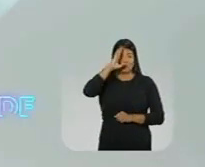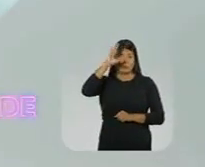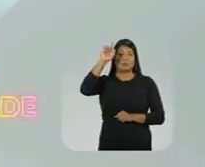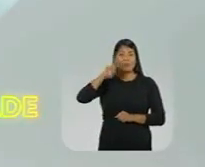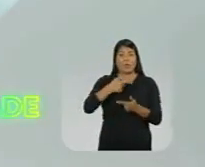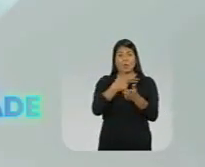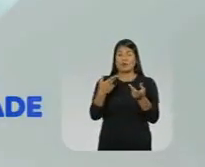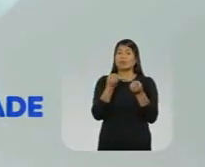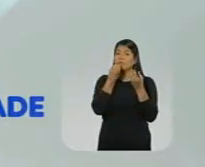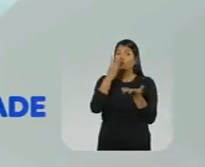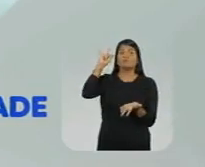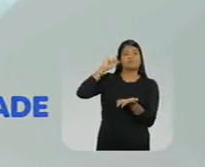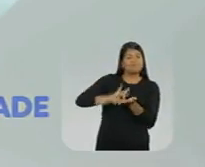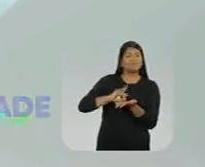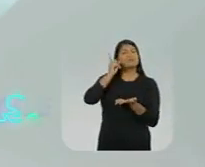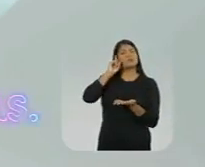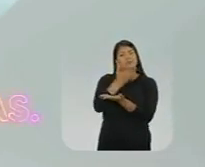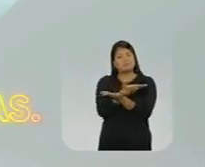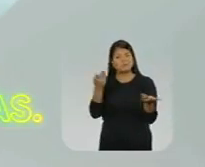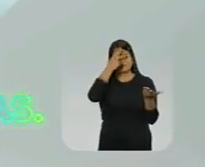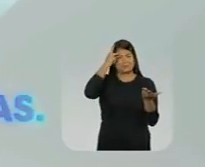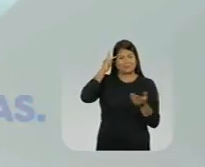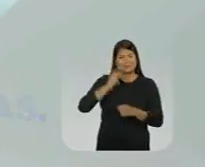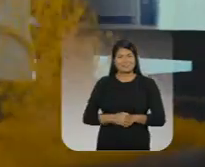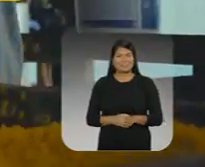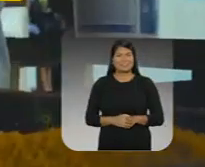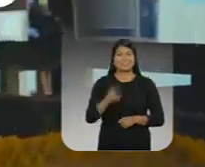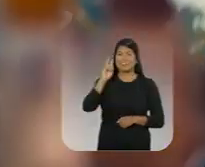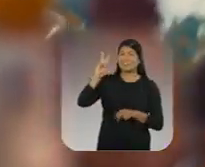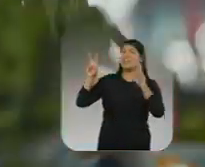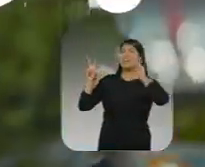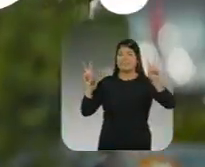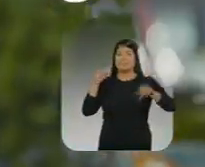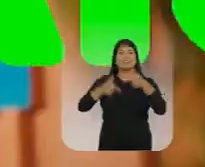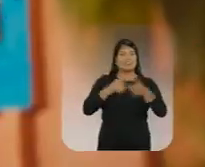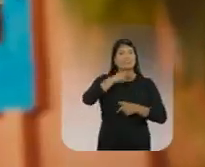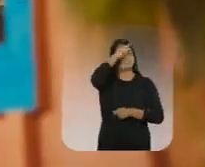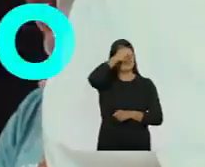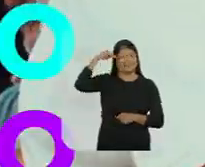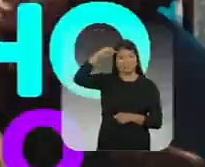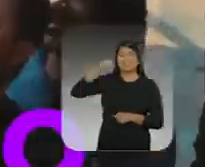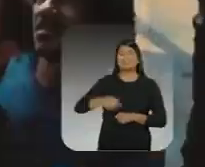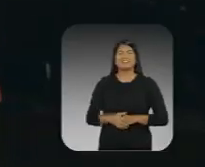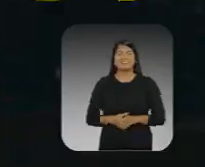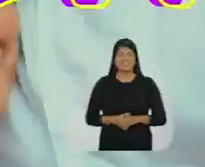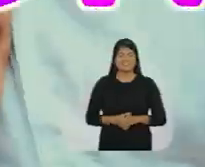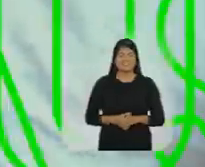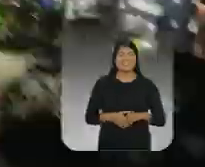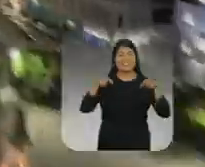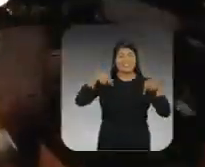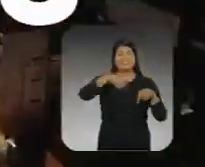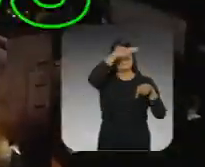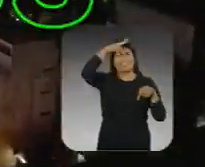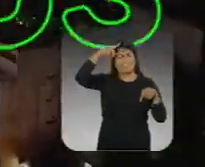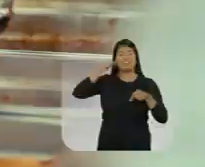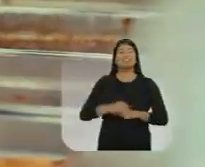é benefício chegando de verdade no dia a dia das pessoas Olha isso É mais trabalho do Wilson em